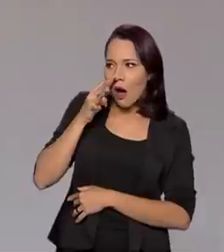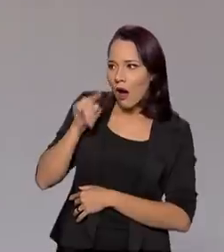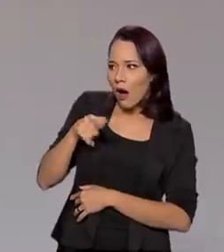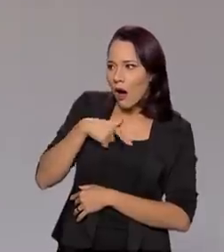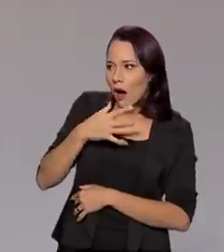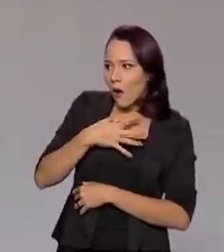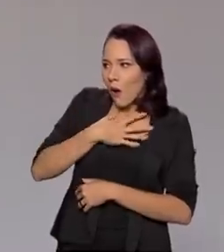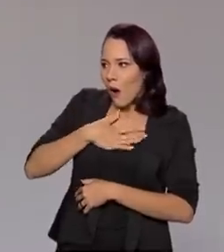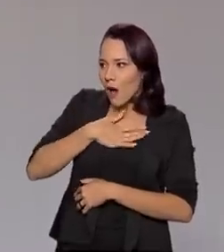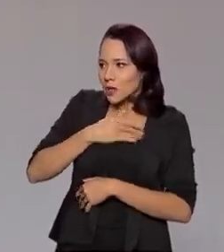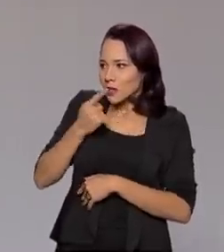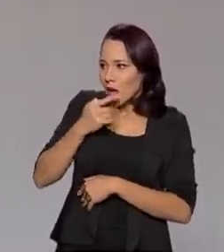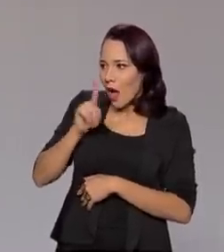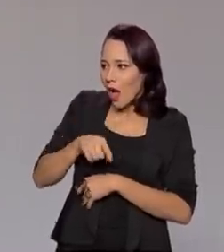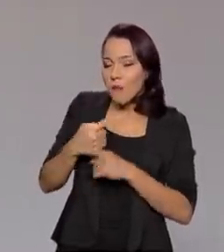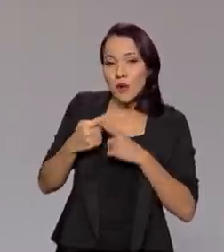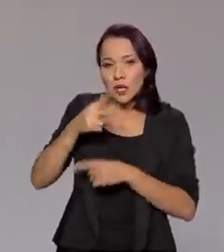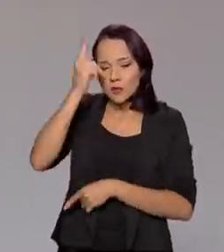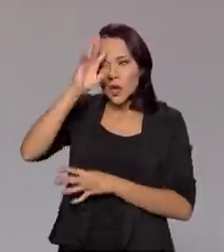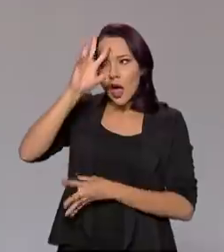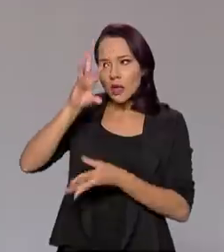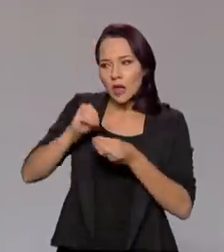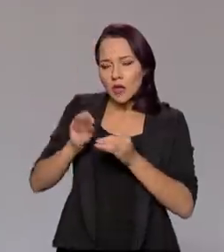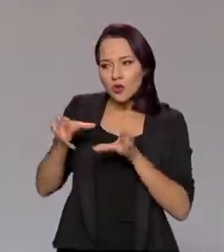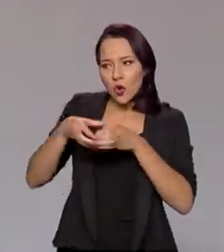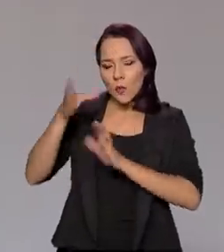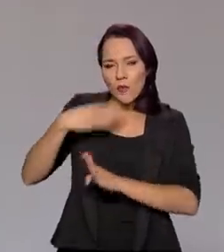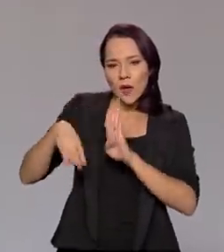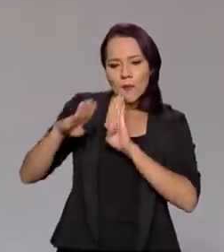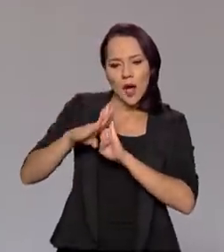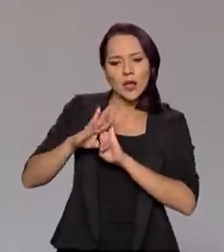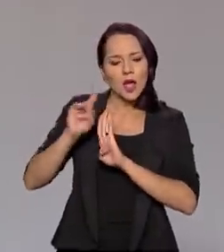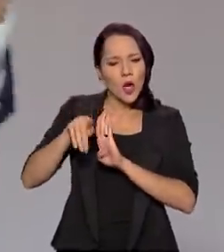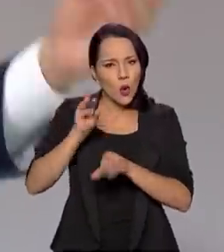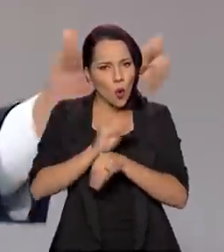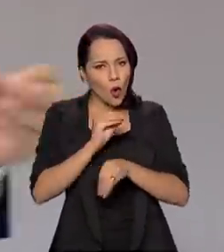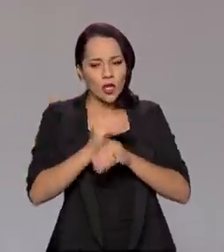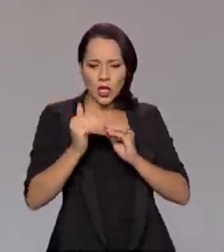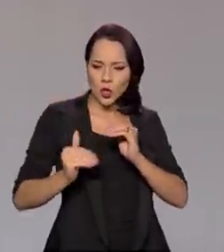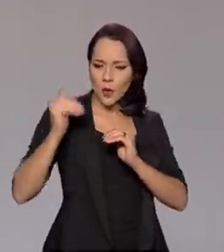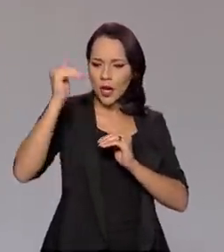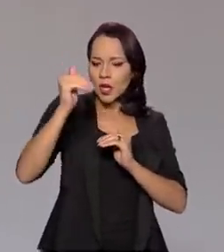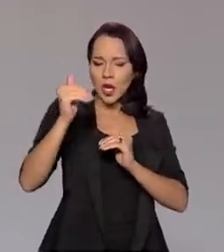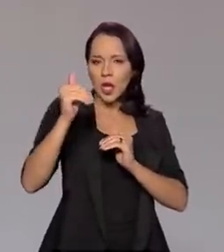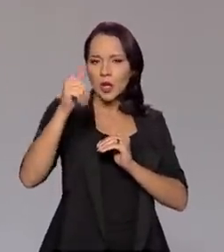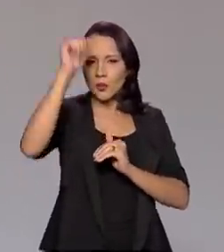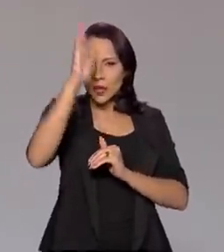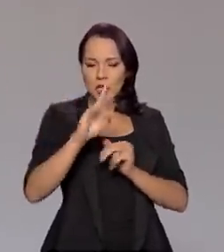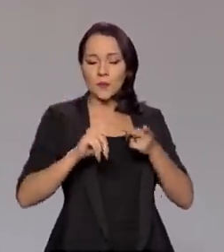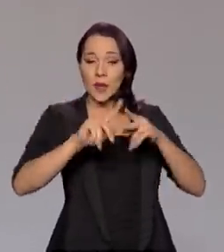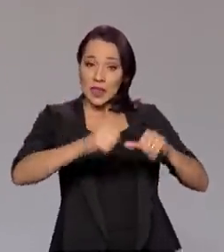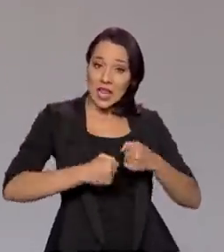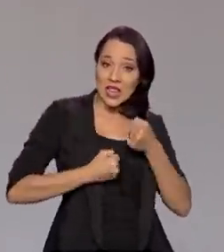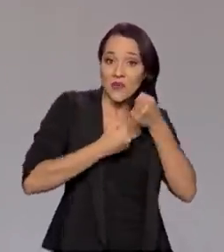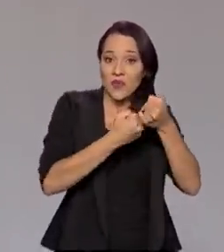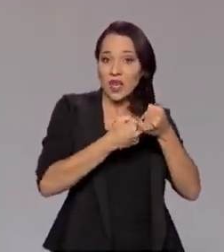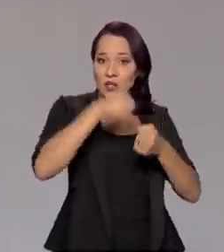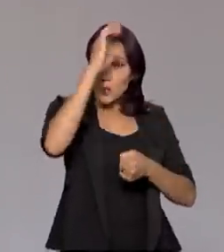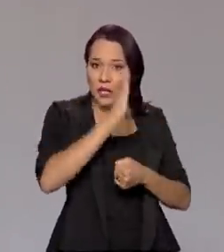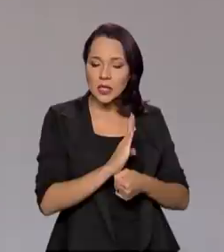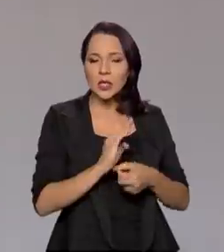Forças Armadas também é porque as pessoas entendem que as Forças Armadas, elas cuidam da soberania nacional, da defesa nacional,